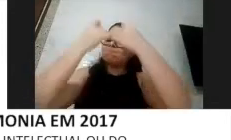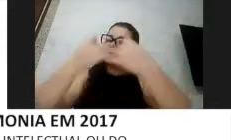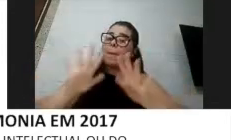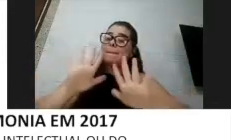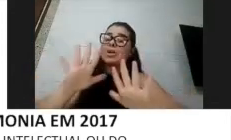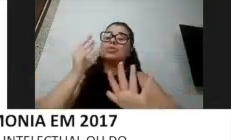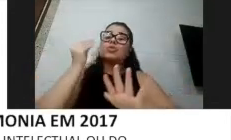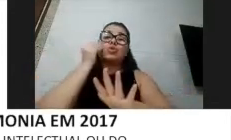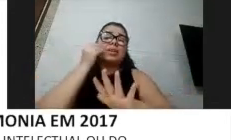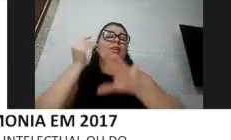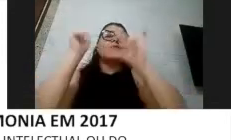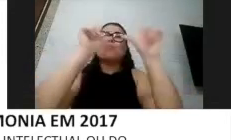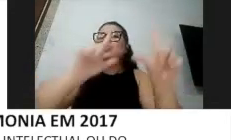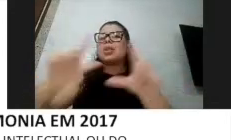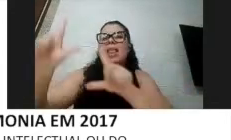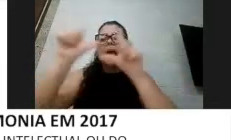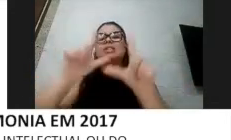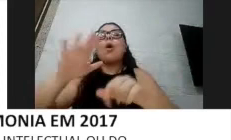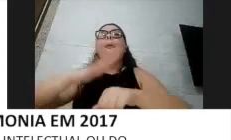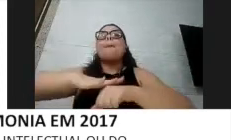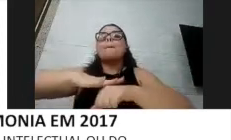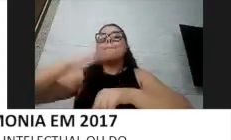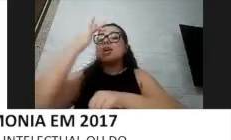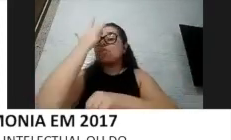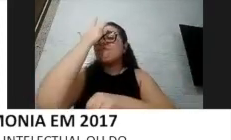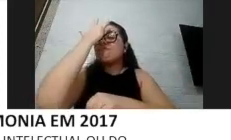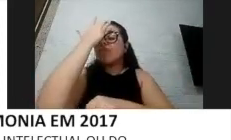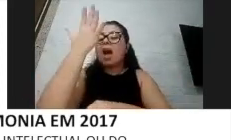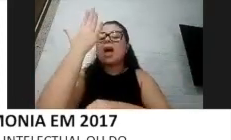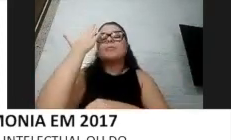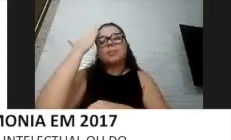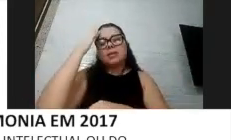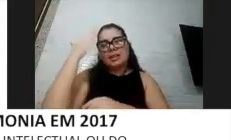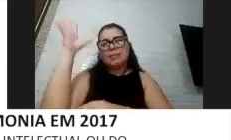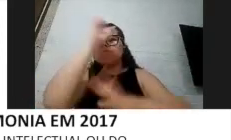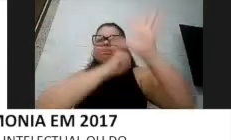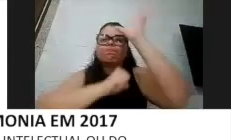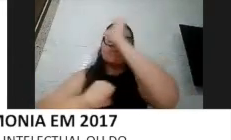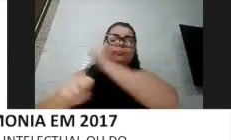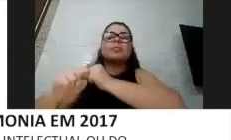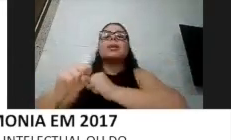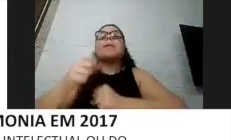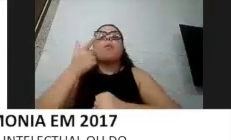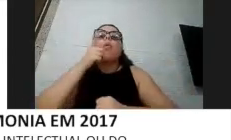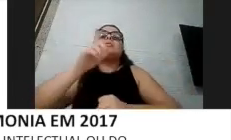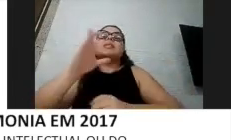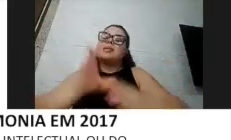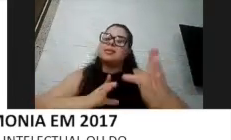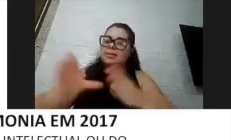os slides de uma maneira que pudesse chegar um pouco mais de acessibilidade, então, para melhorar